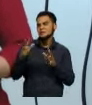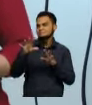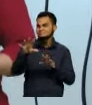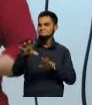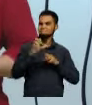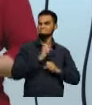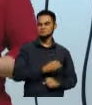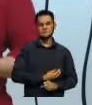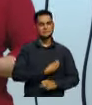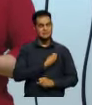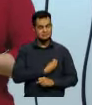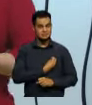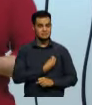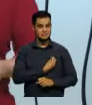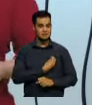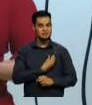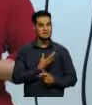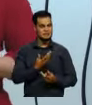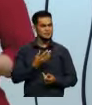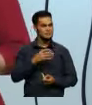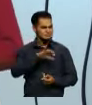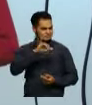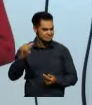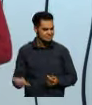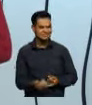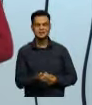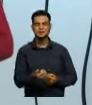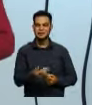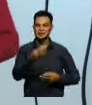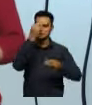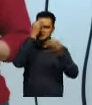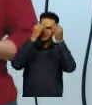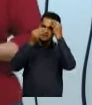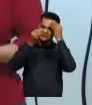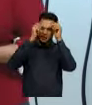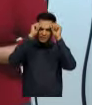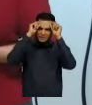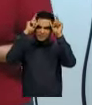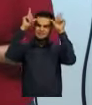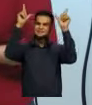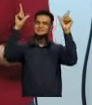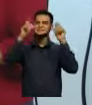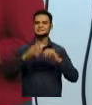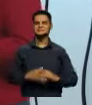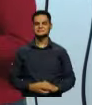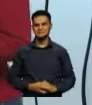E vou trazendo para essa formação de conhecimento, para a minha formação humana.